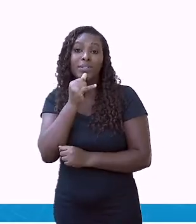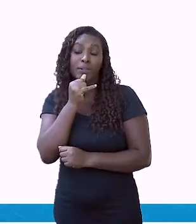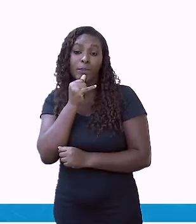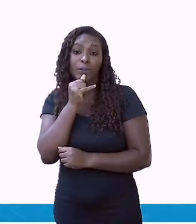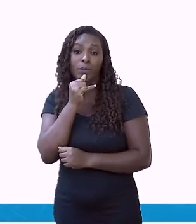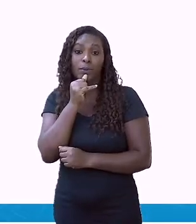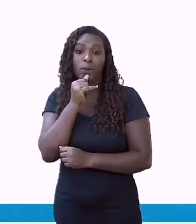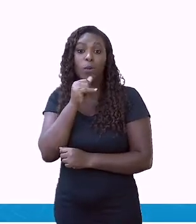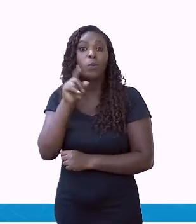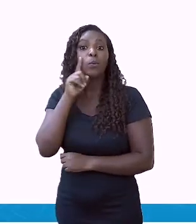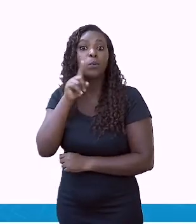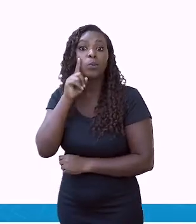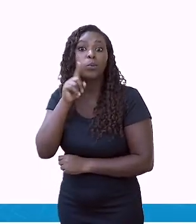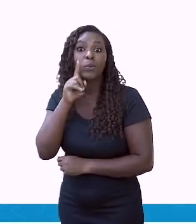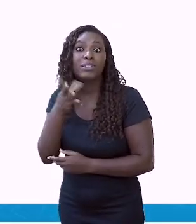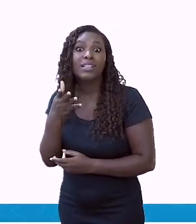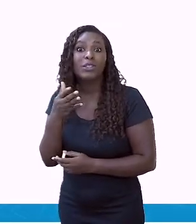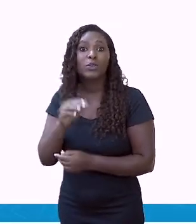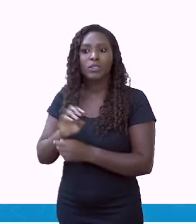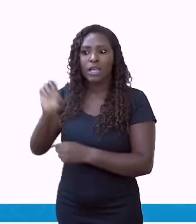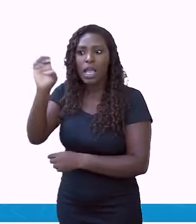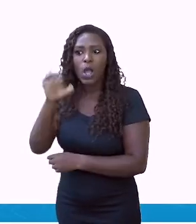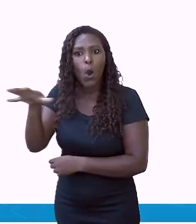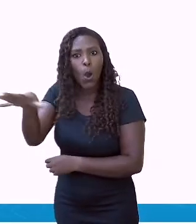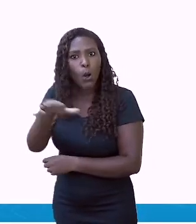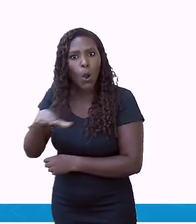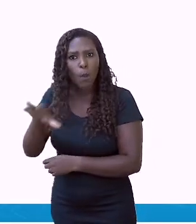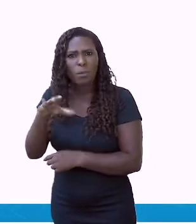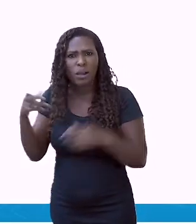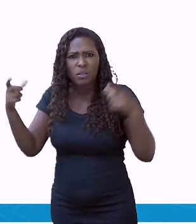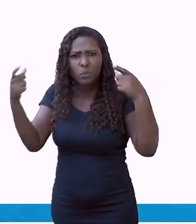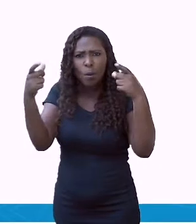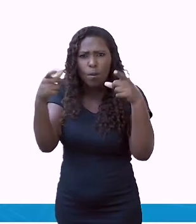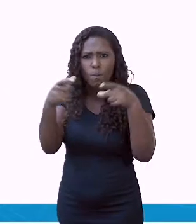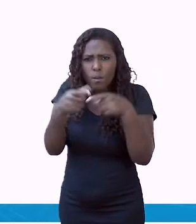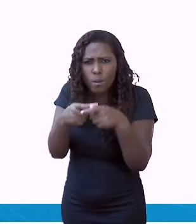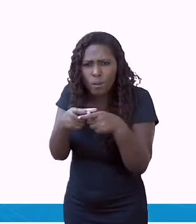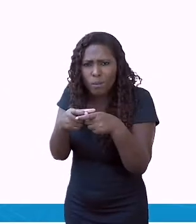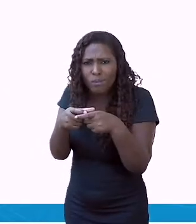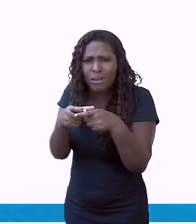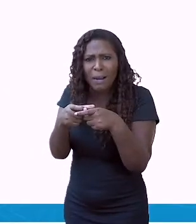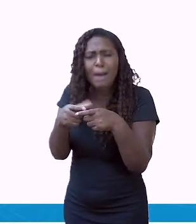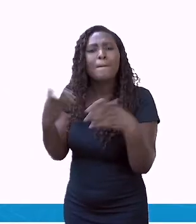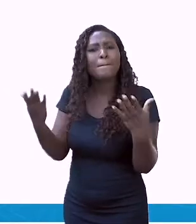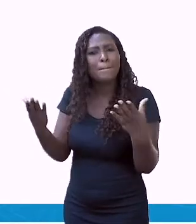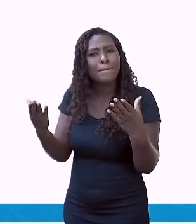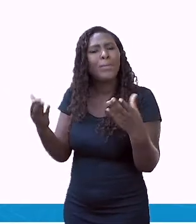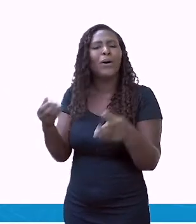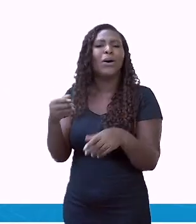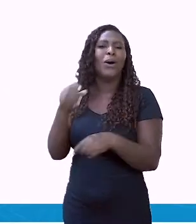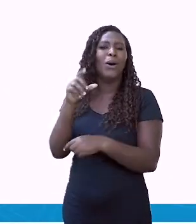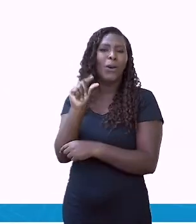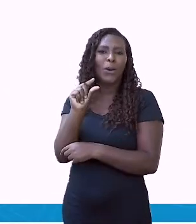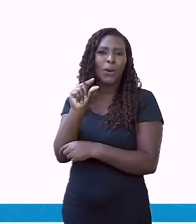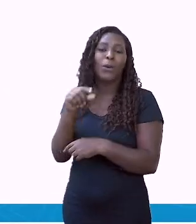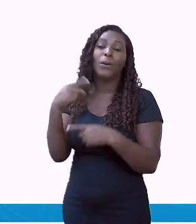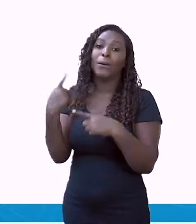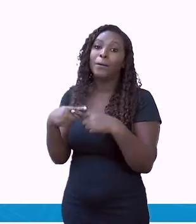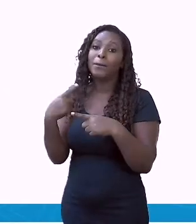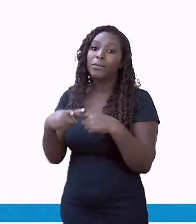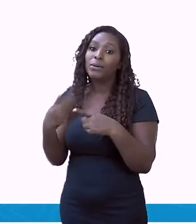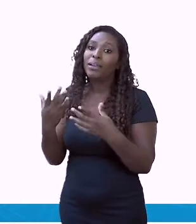Olha a Europa. Já diminuiu. Por quê? Porque também na Europa, a maior parte das cidades comporta a